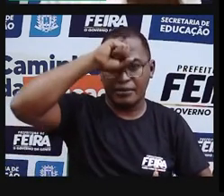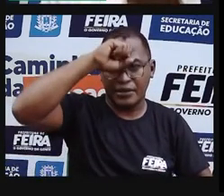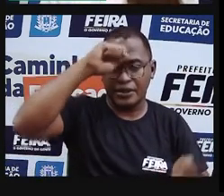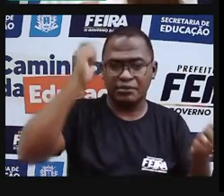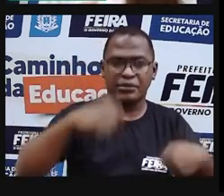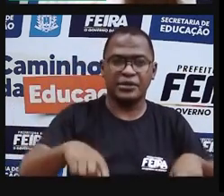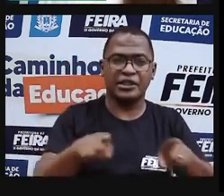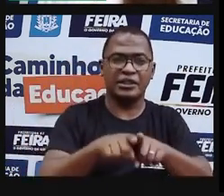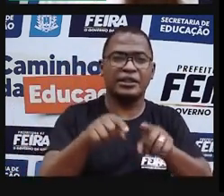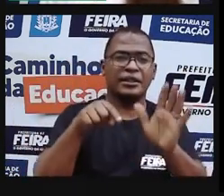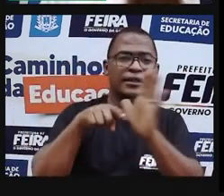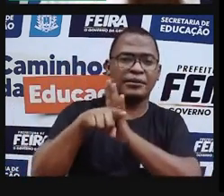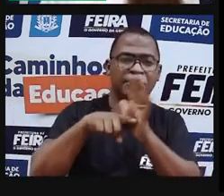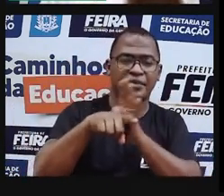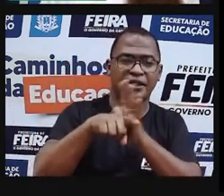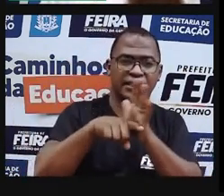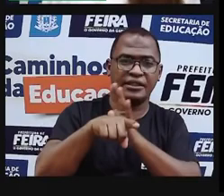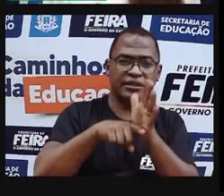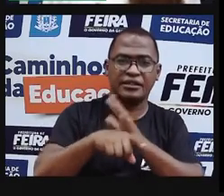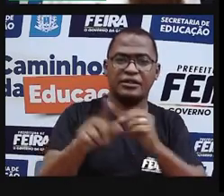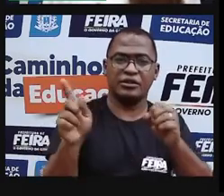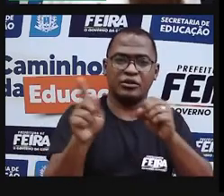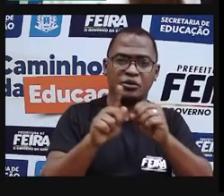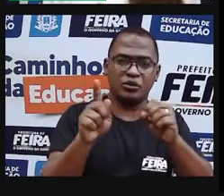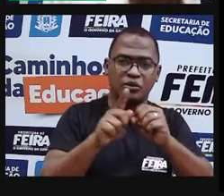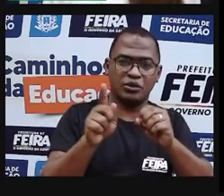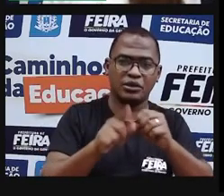pesquisem, busquem, Jota Miguel,